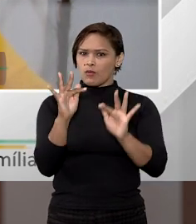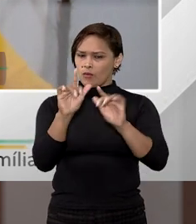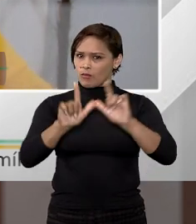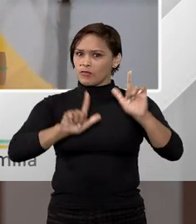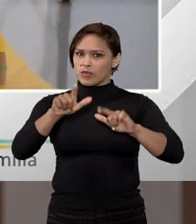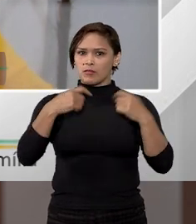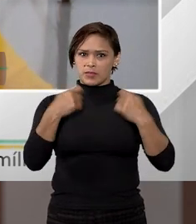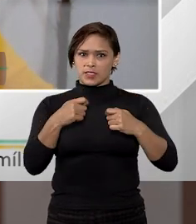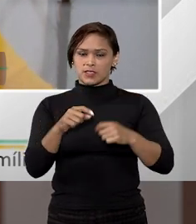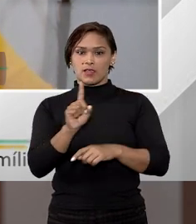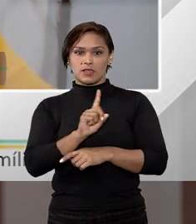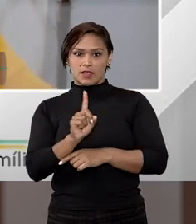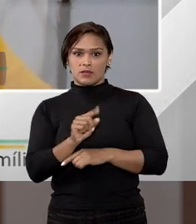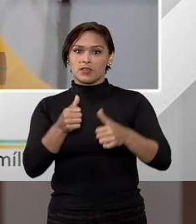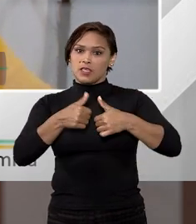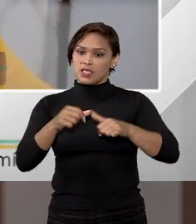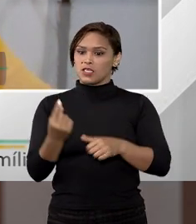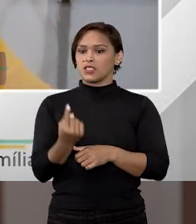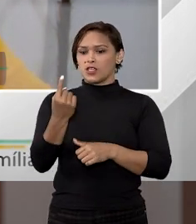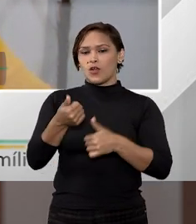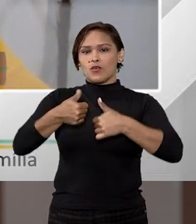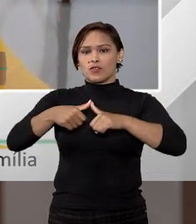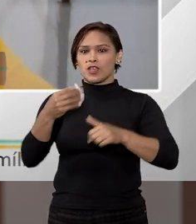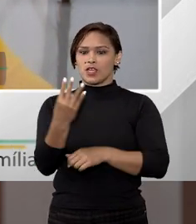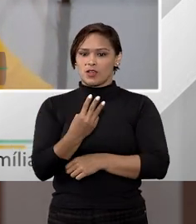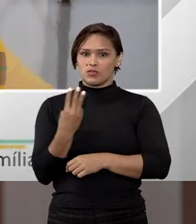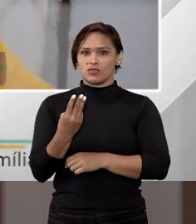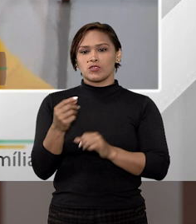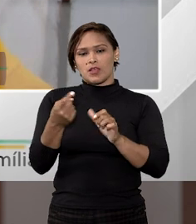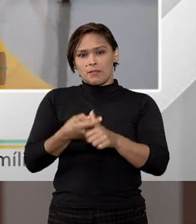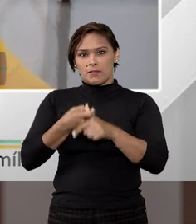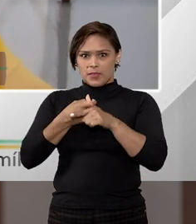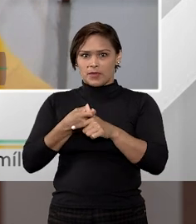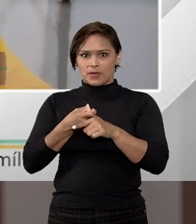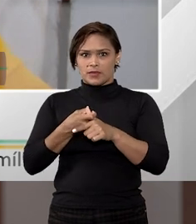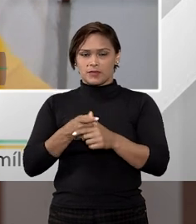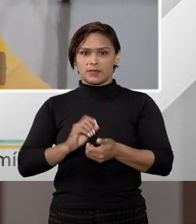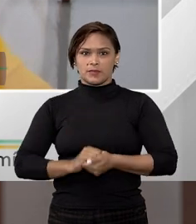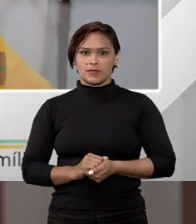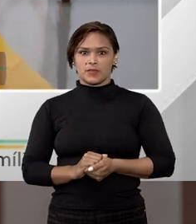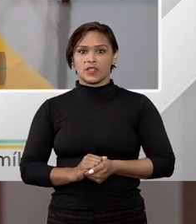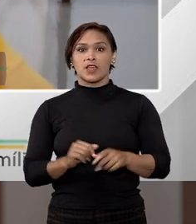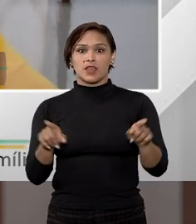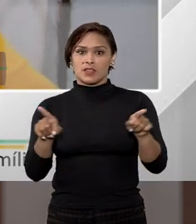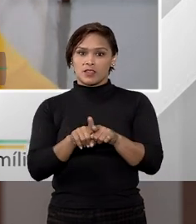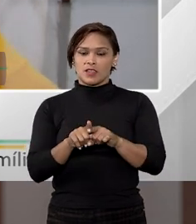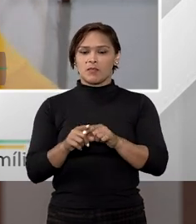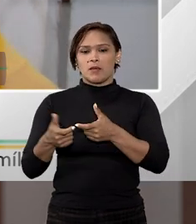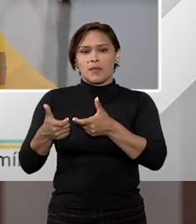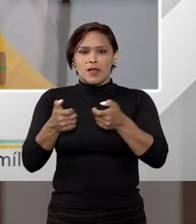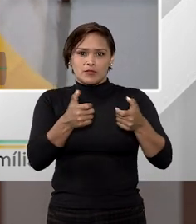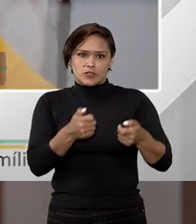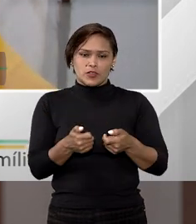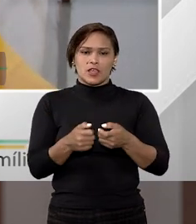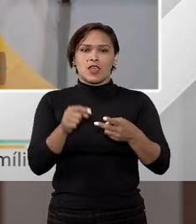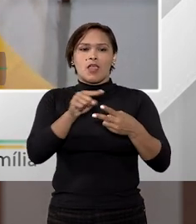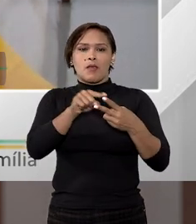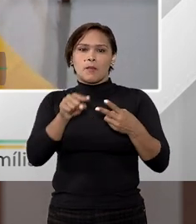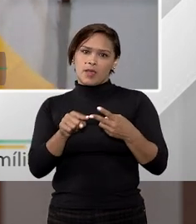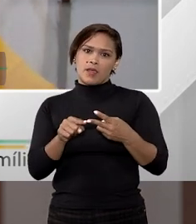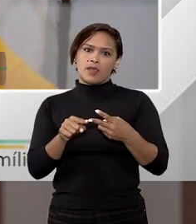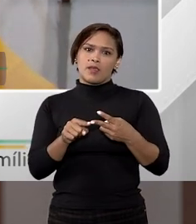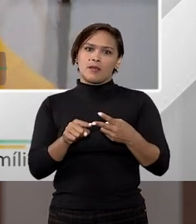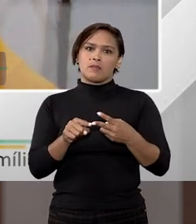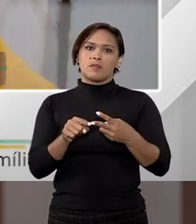quatro televisores? Não, então um televisor ficará, os outros quatro serão apenhorados. Isso vale também para videogame, isso vale